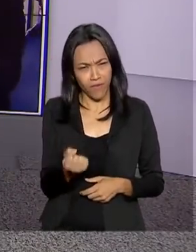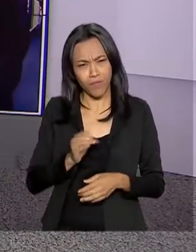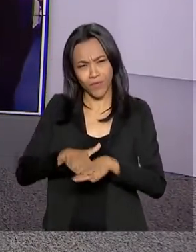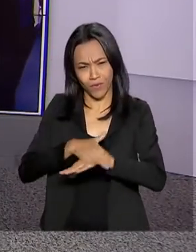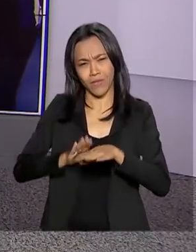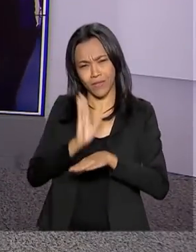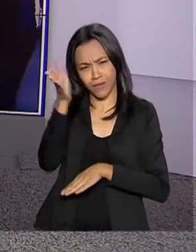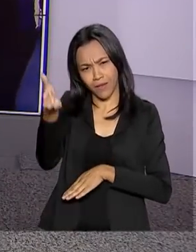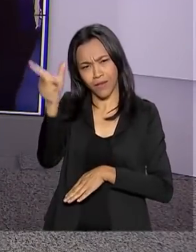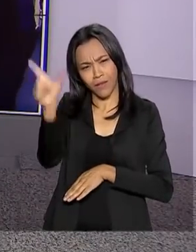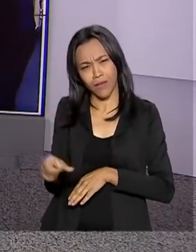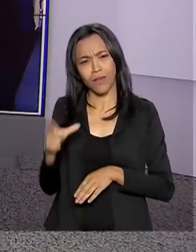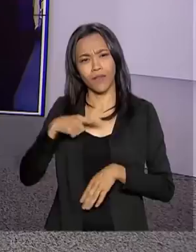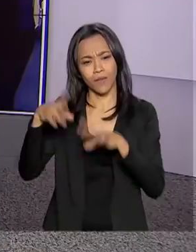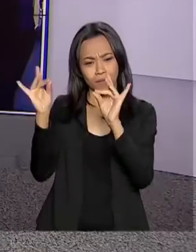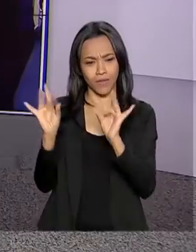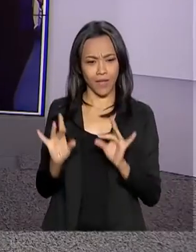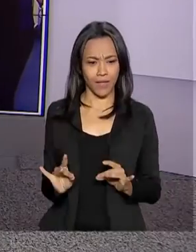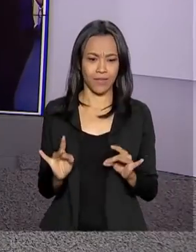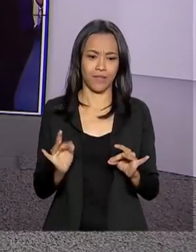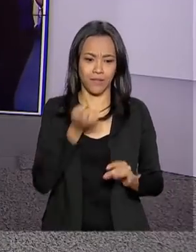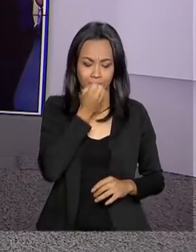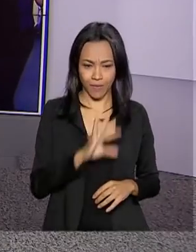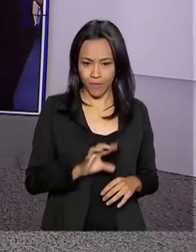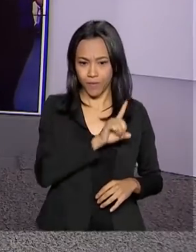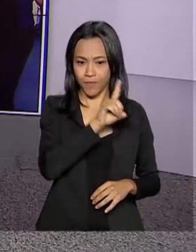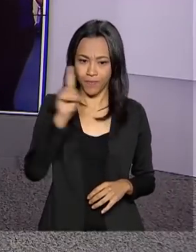Ferraz, que tem os detalhes ao vivo pra gente. Oi, Ricardo, bom dia.